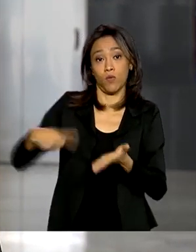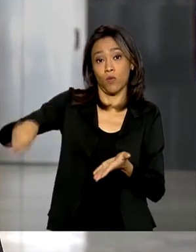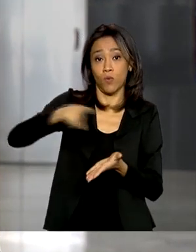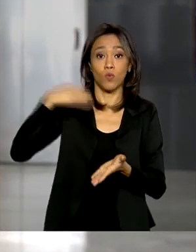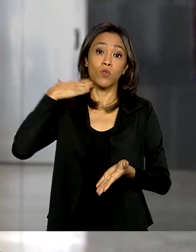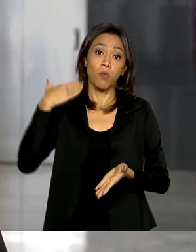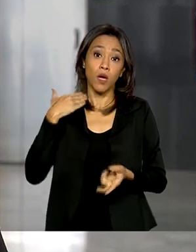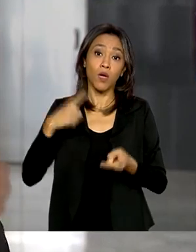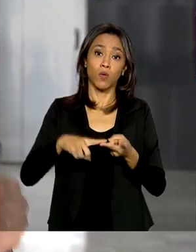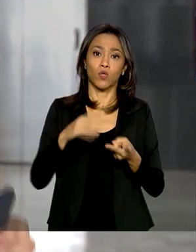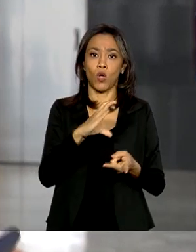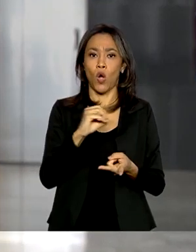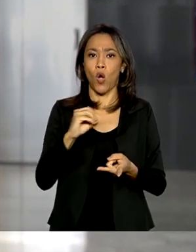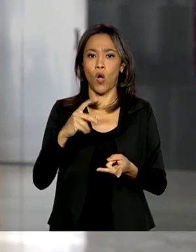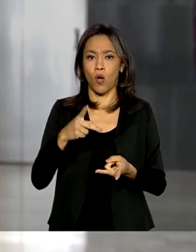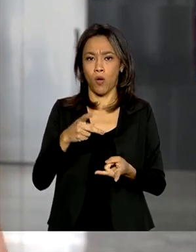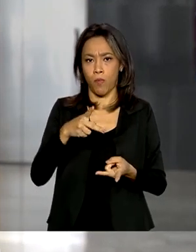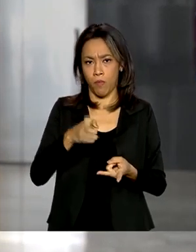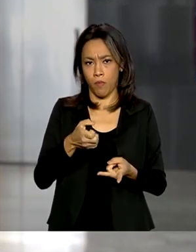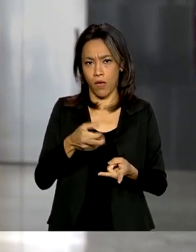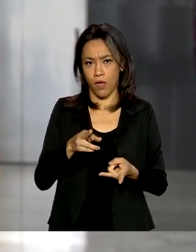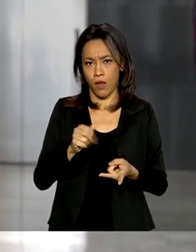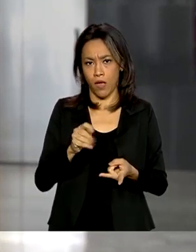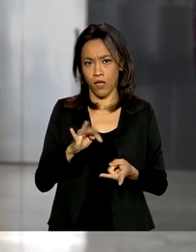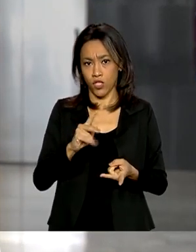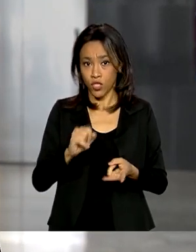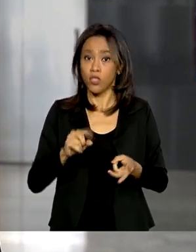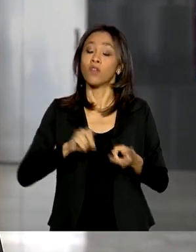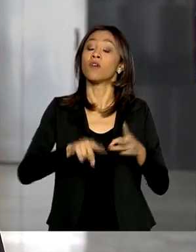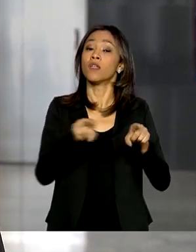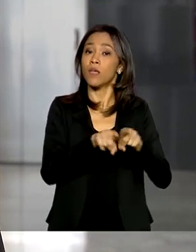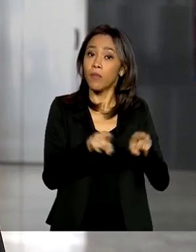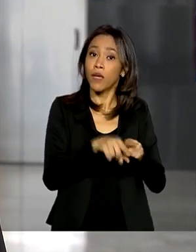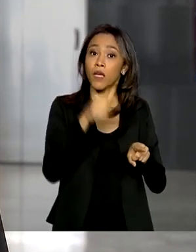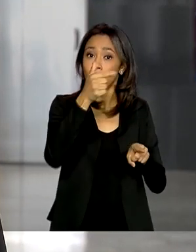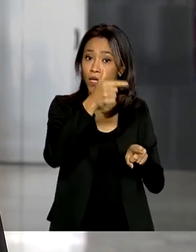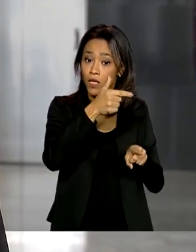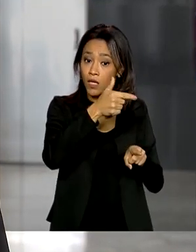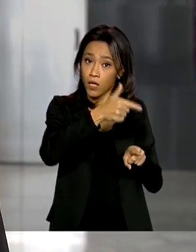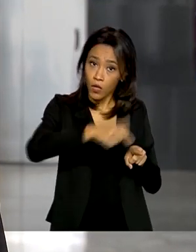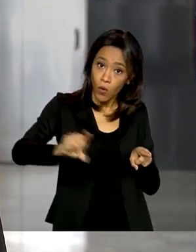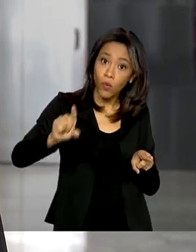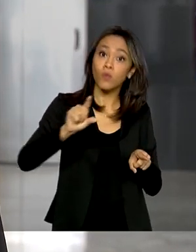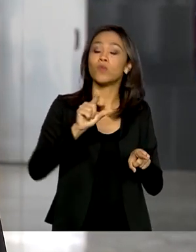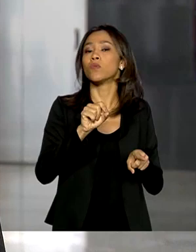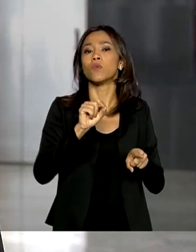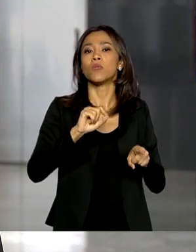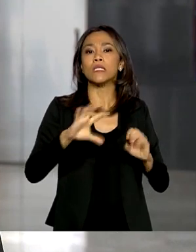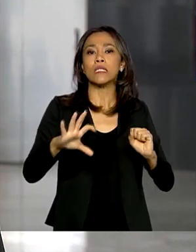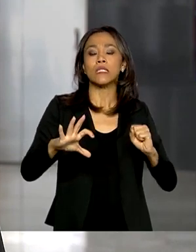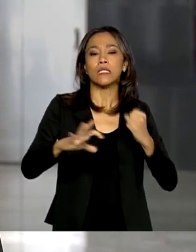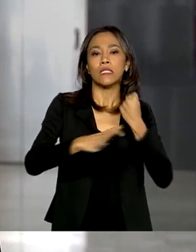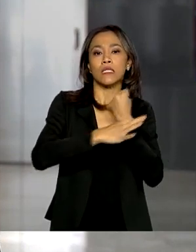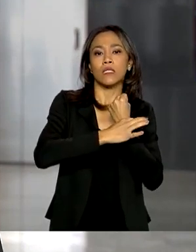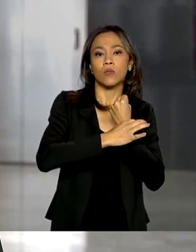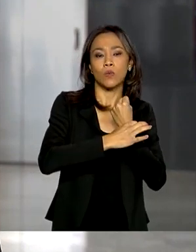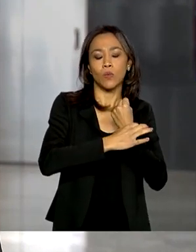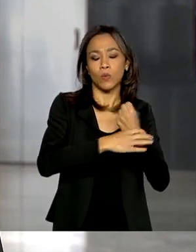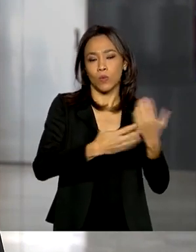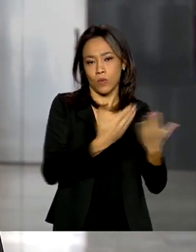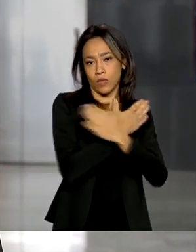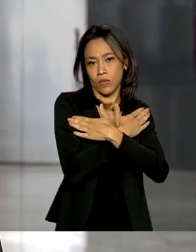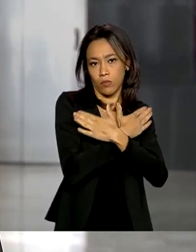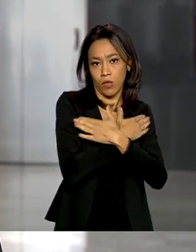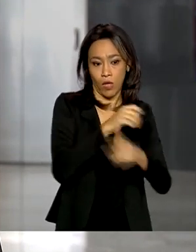de crédito e também o atendimento ao público e o processamento de dados em relação ao seguro-desemprego. Esses serviços